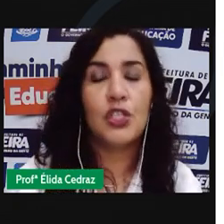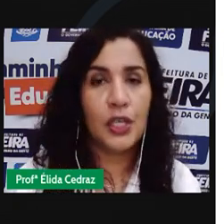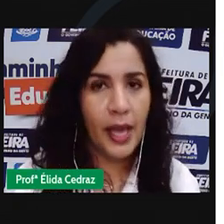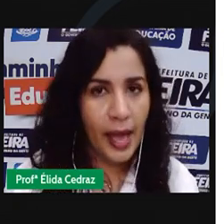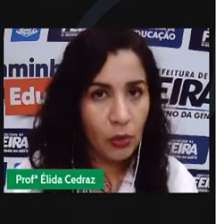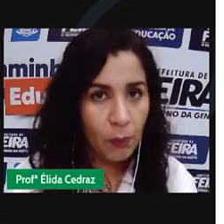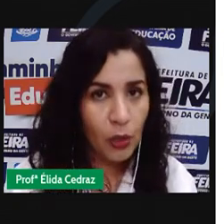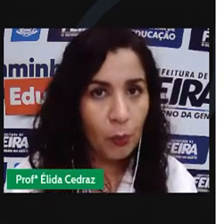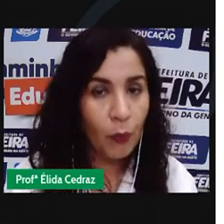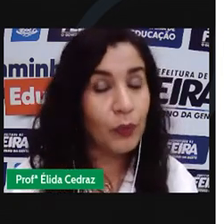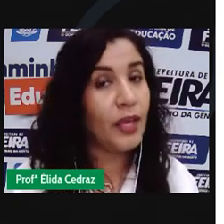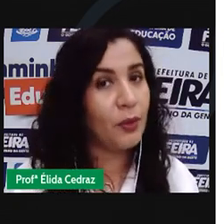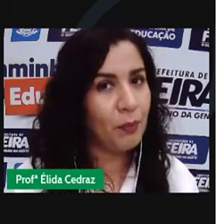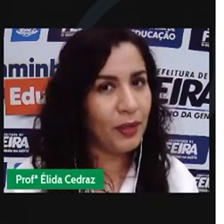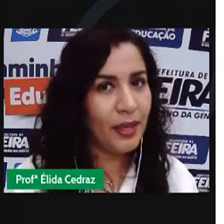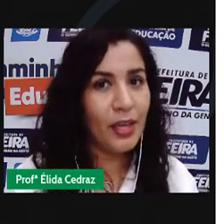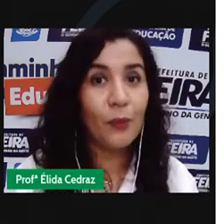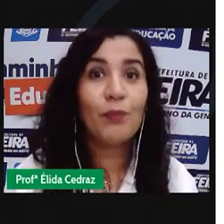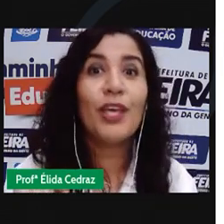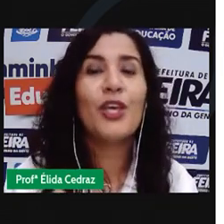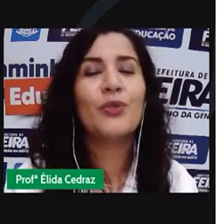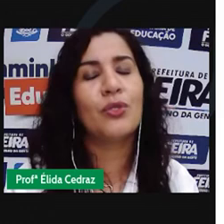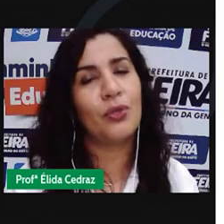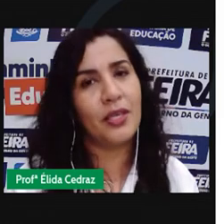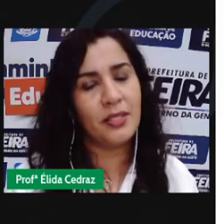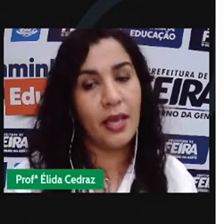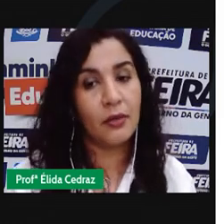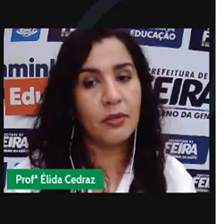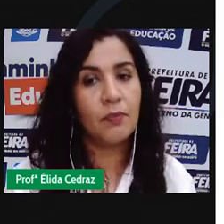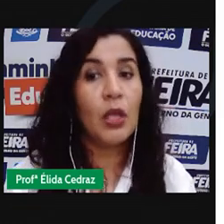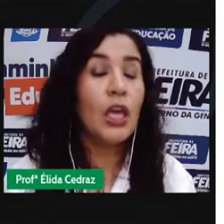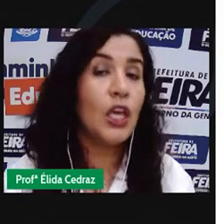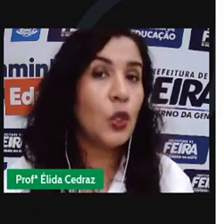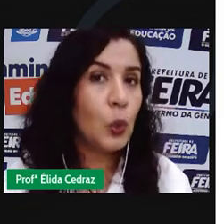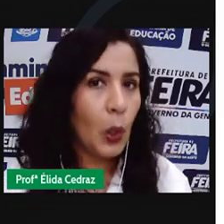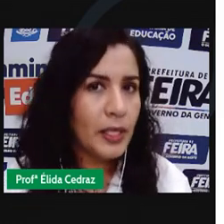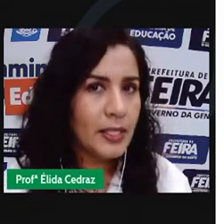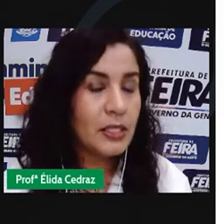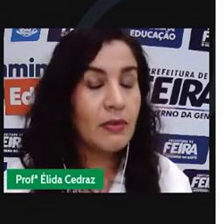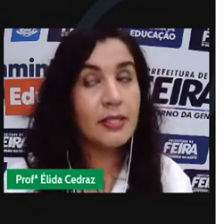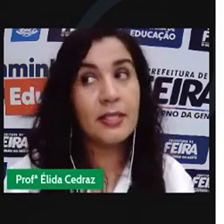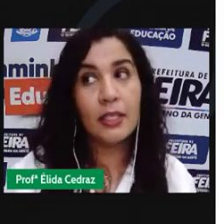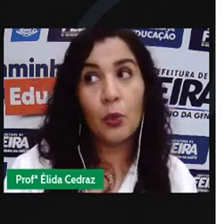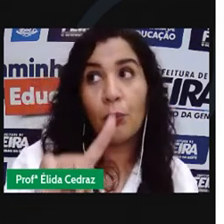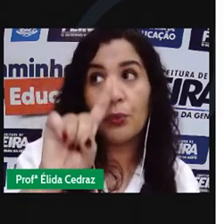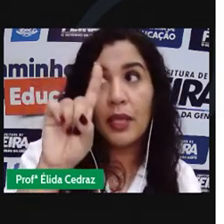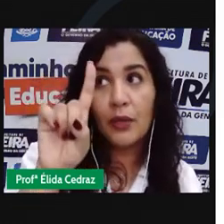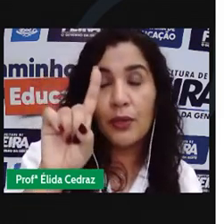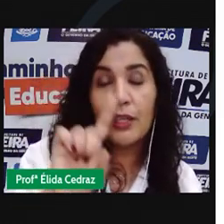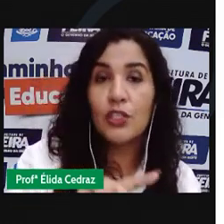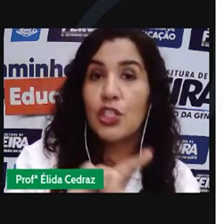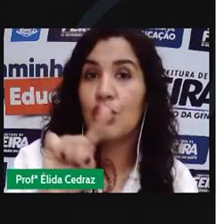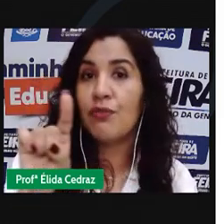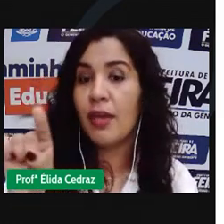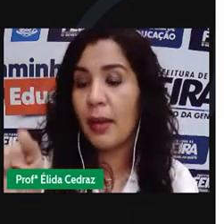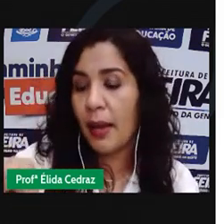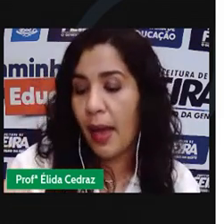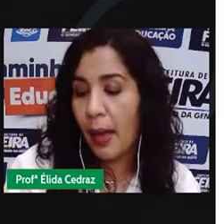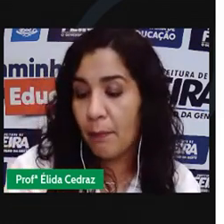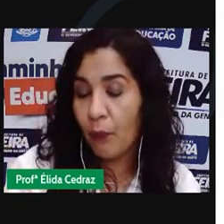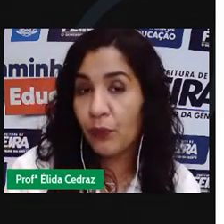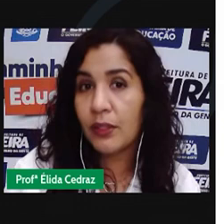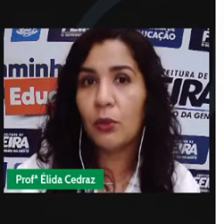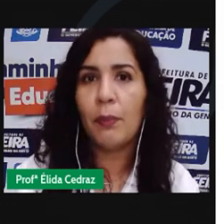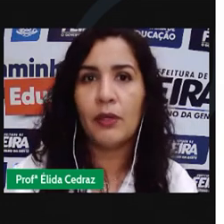indicado pelo ponteiro pequeno e os dois erros e todas as vezes que o ponteiro grande estiver